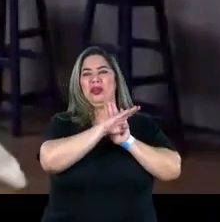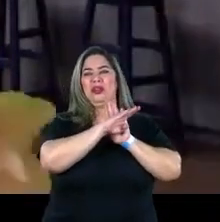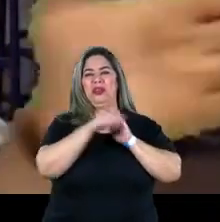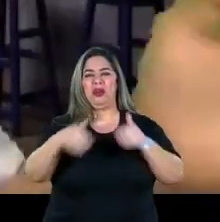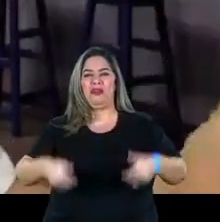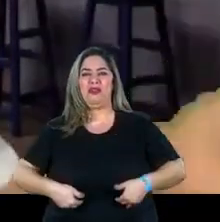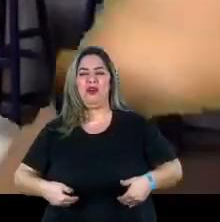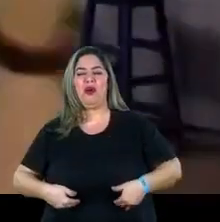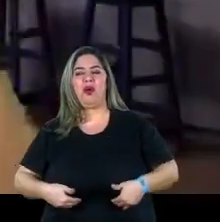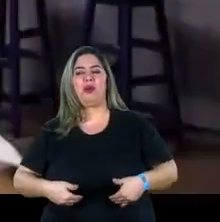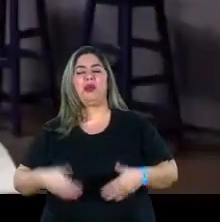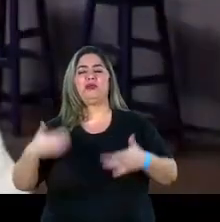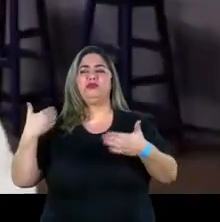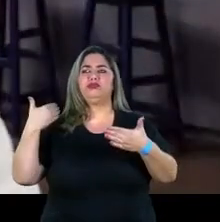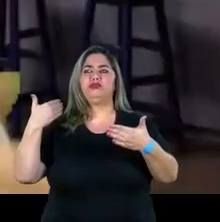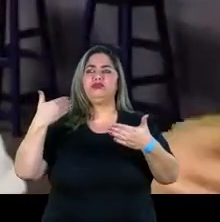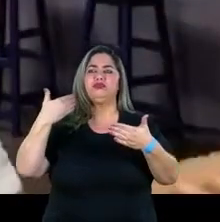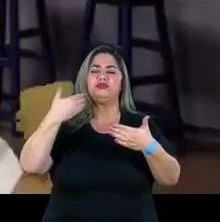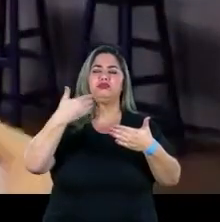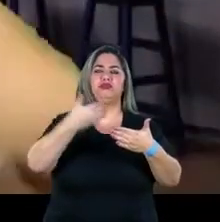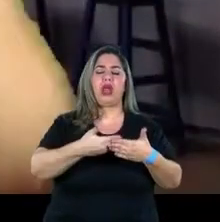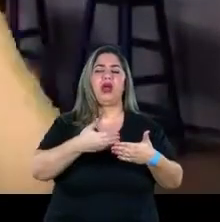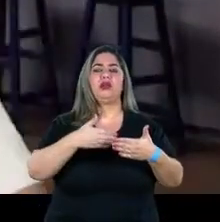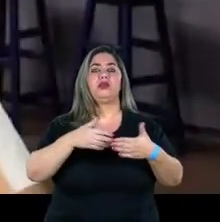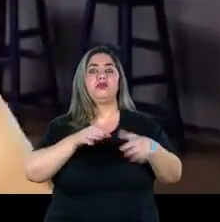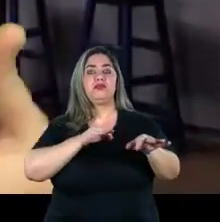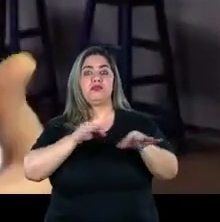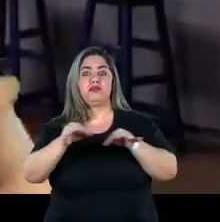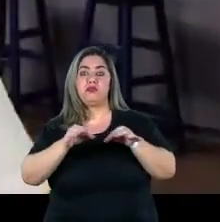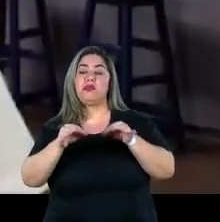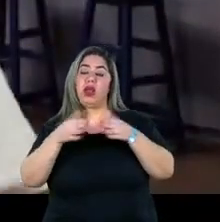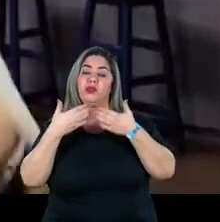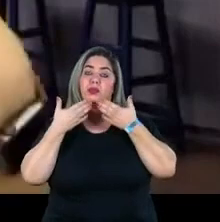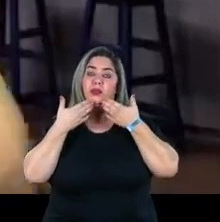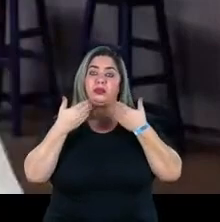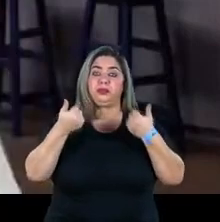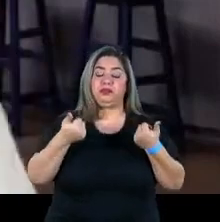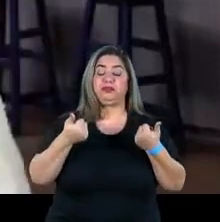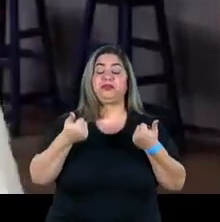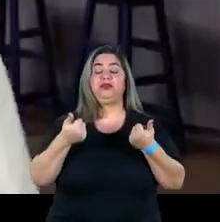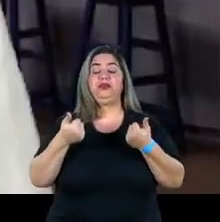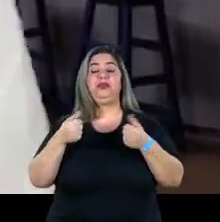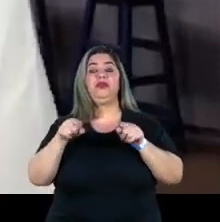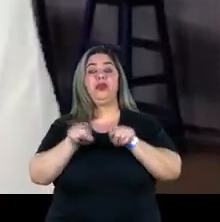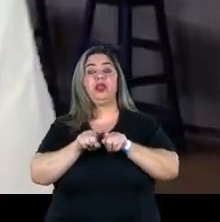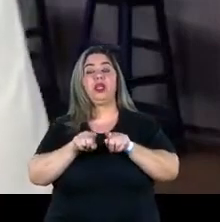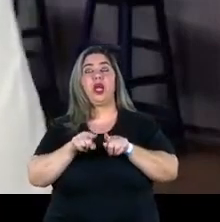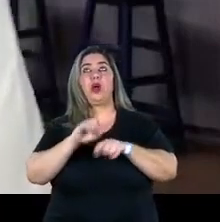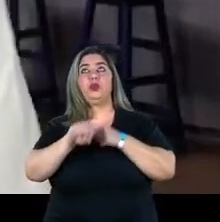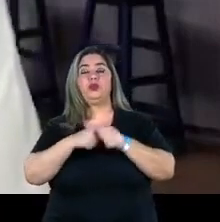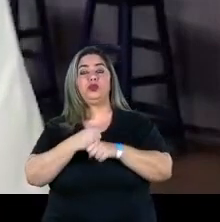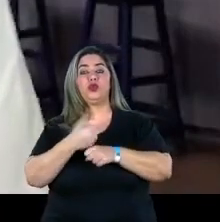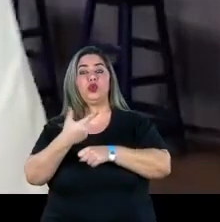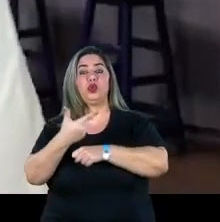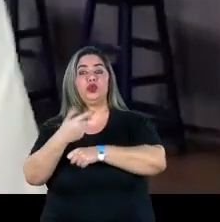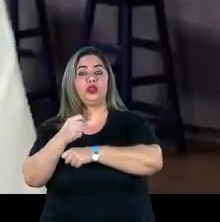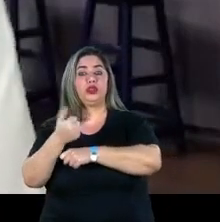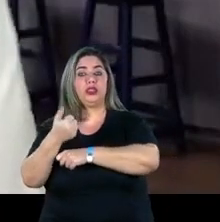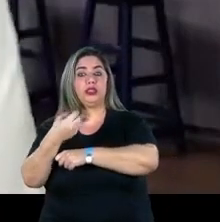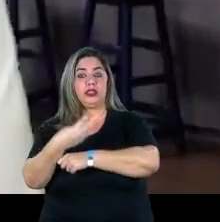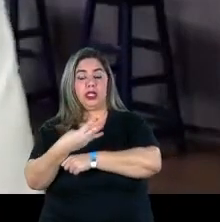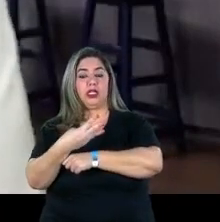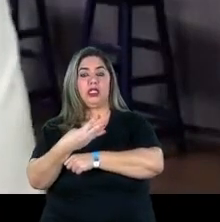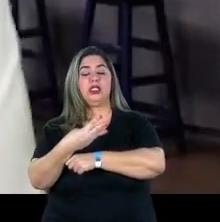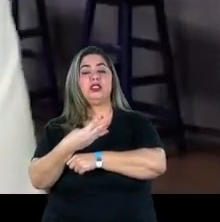longo das últimas décadas num projeto de melhora, num programa de melhora, tanto é que em 2013 o Brasil recebe do